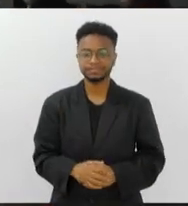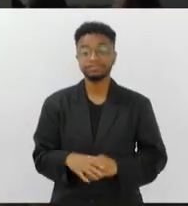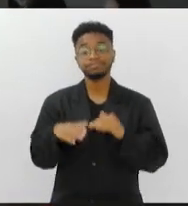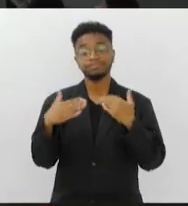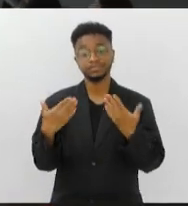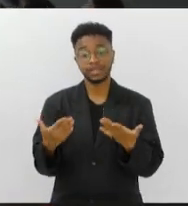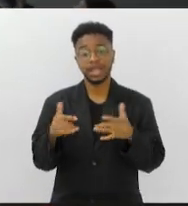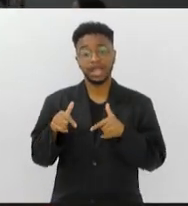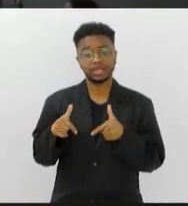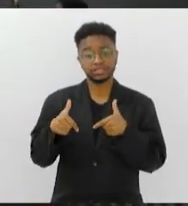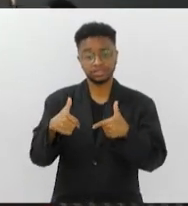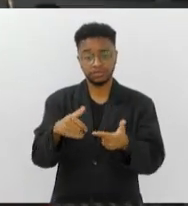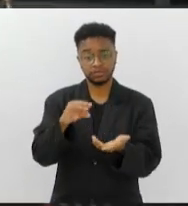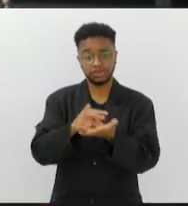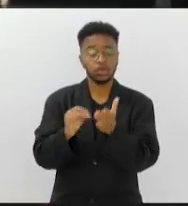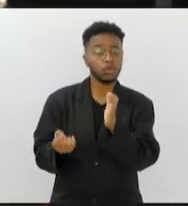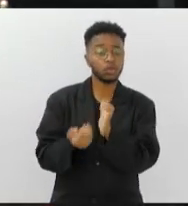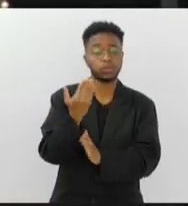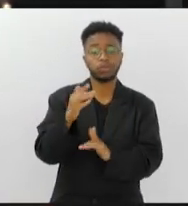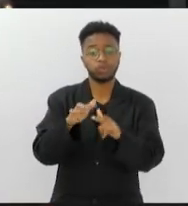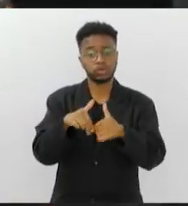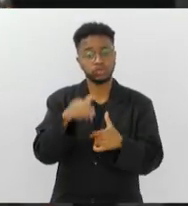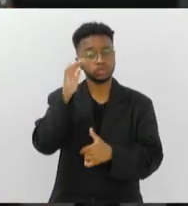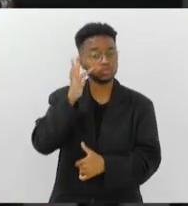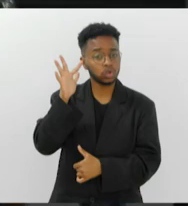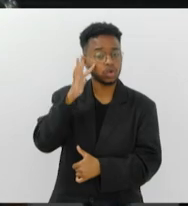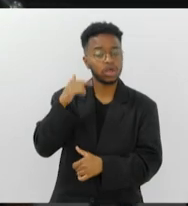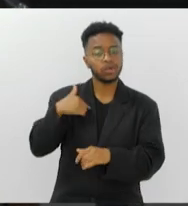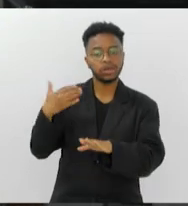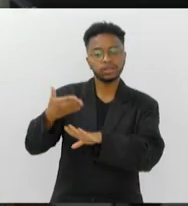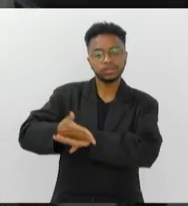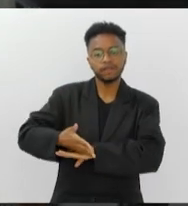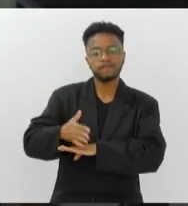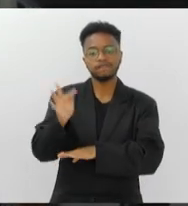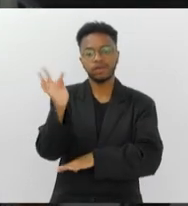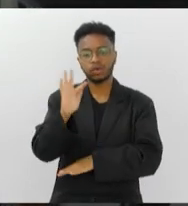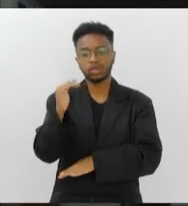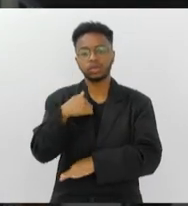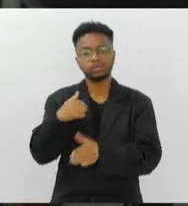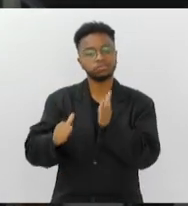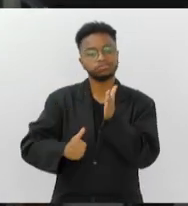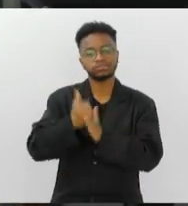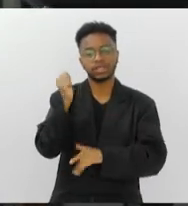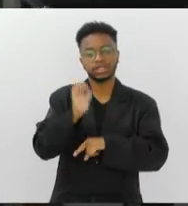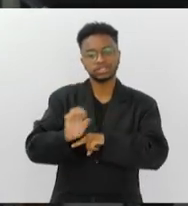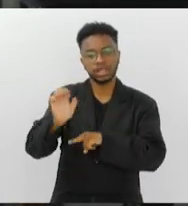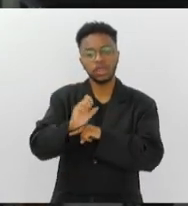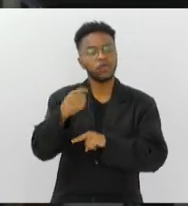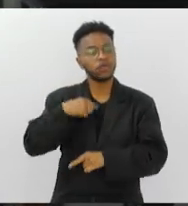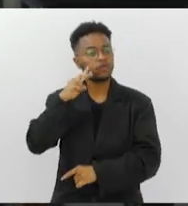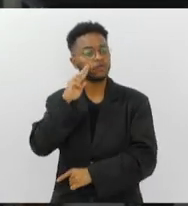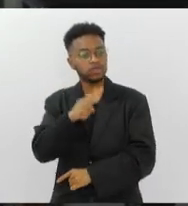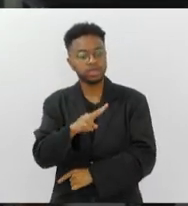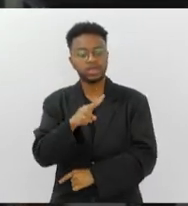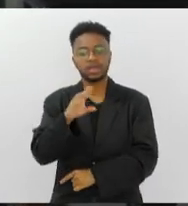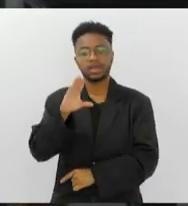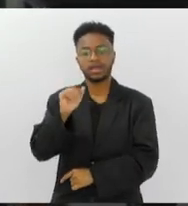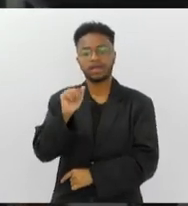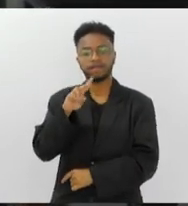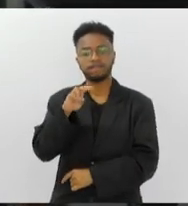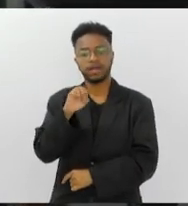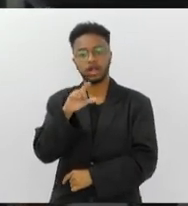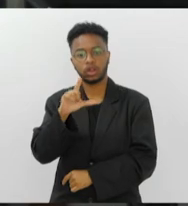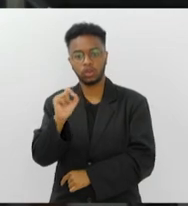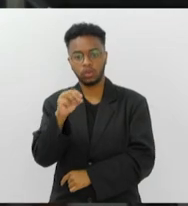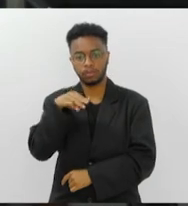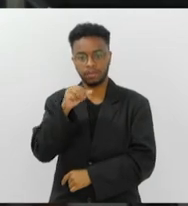iniciativa, na verdade, surgiu de um sonho. Assim, quando eu entrei na faculdade, que eu fui pedir o meu primeiro estágio, eu vi o Cavalo Marinho e me apaixonei. Foi